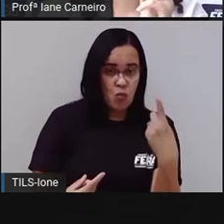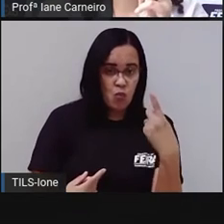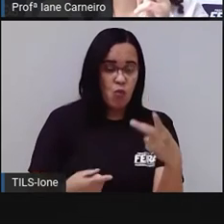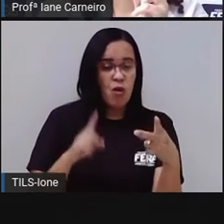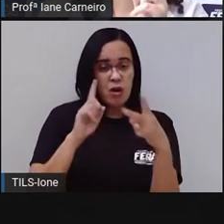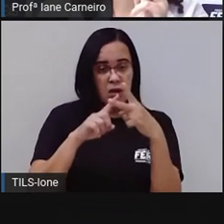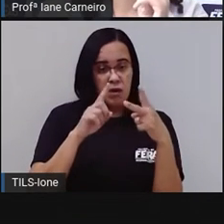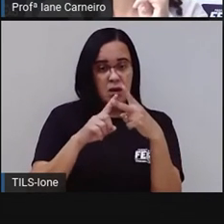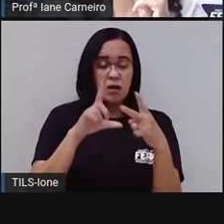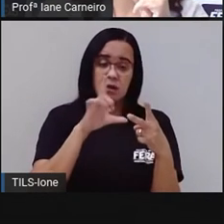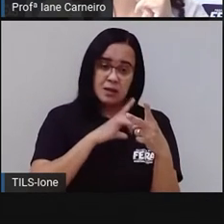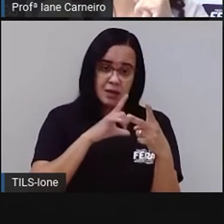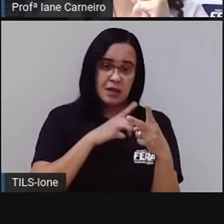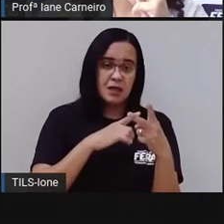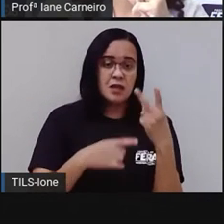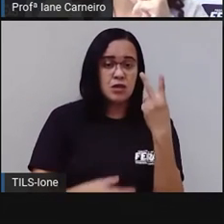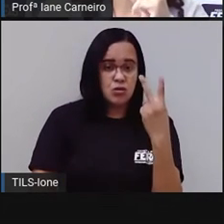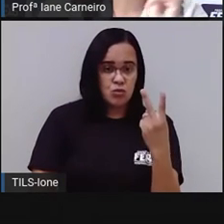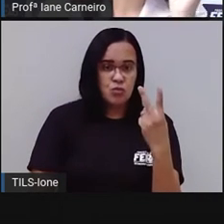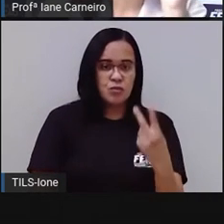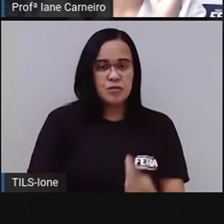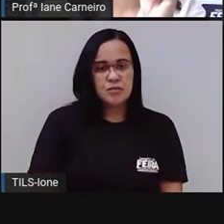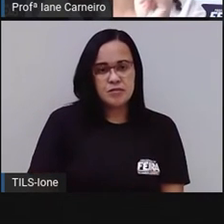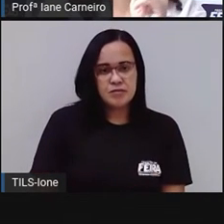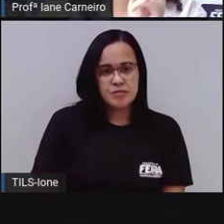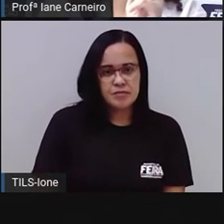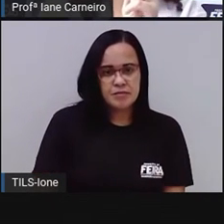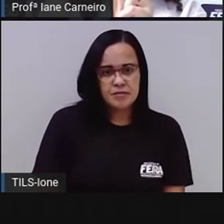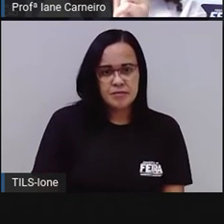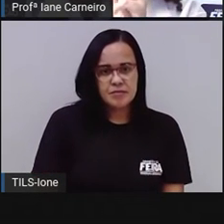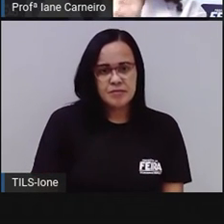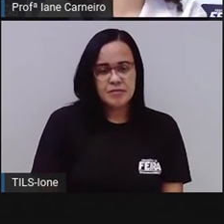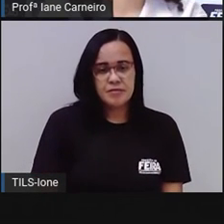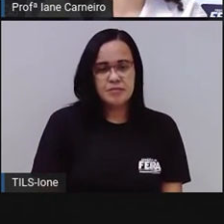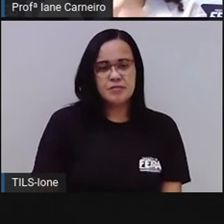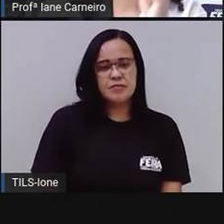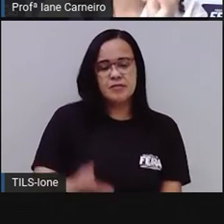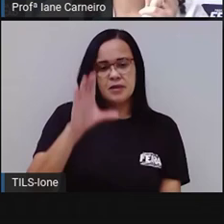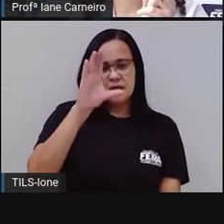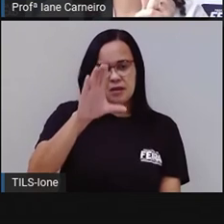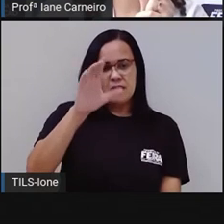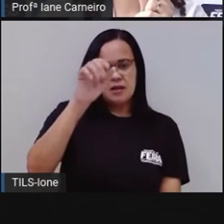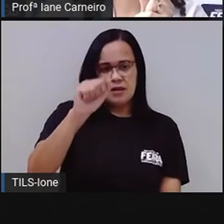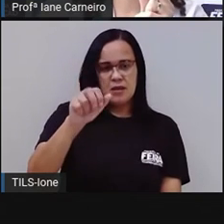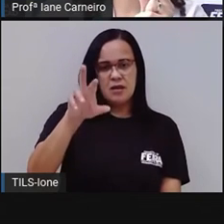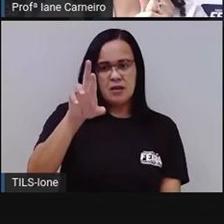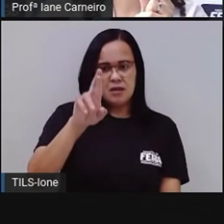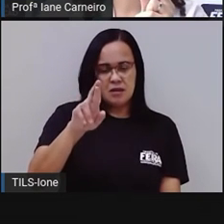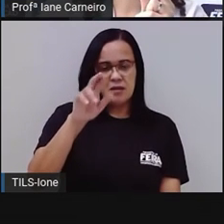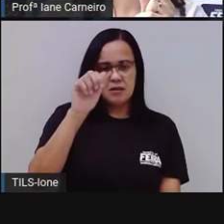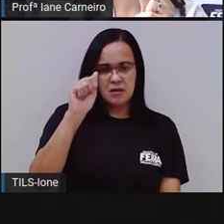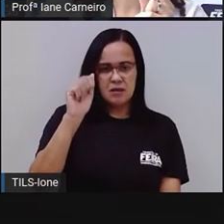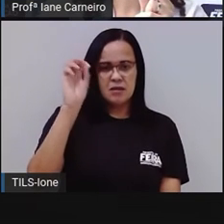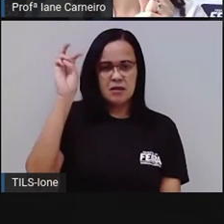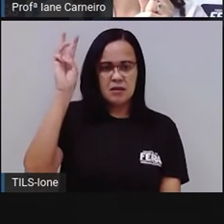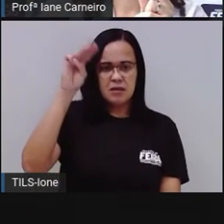A primeira, quem conseguiu ver aí, ó, carambola. A primeira é a palavra